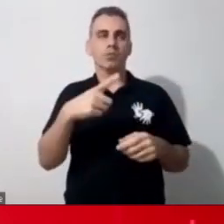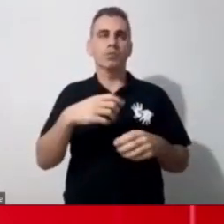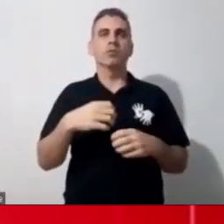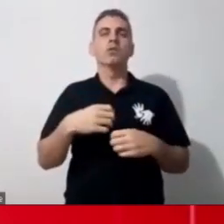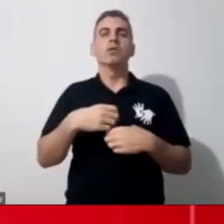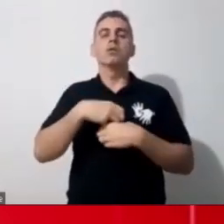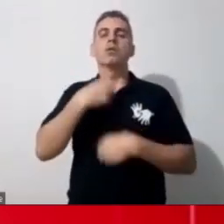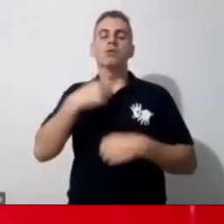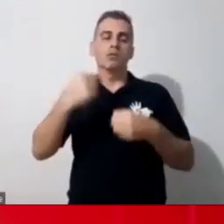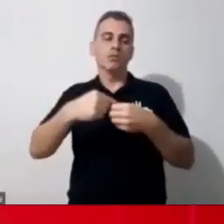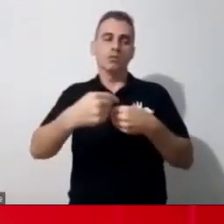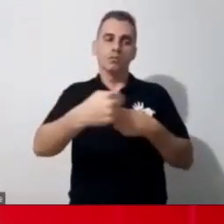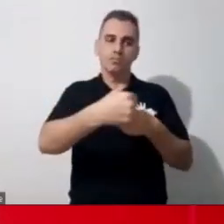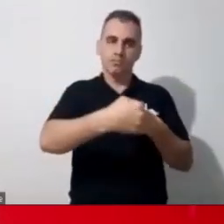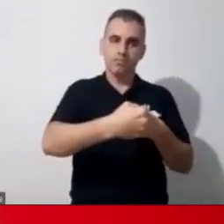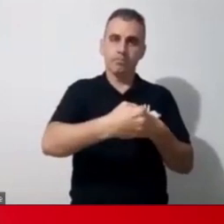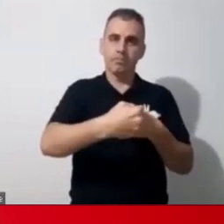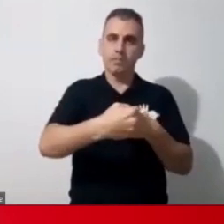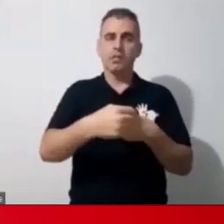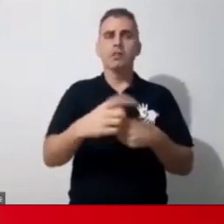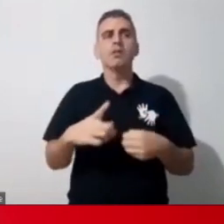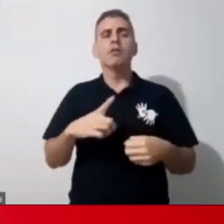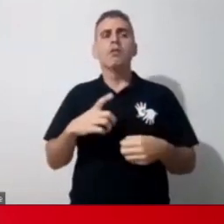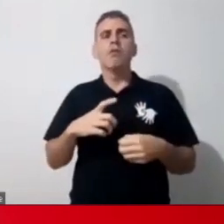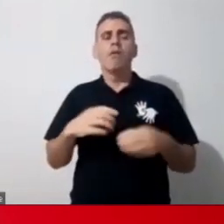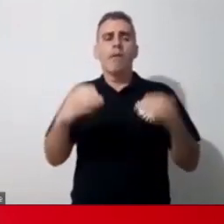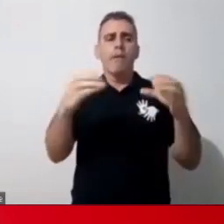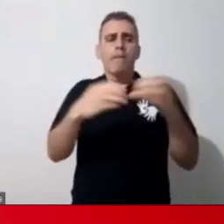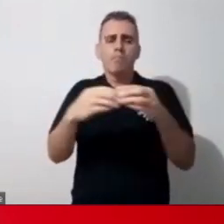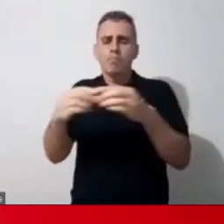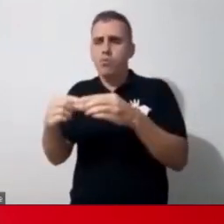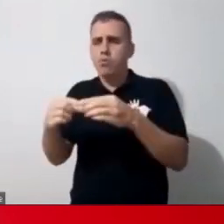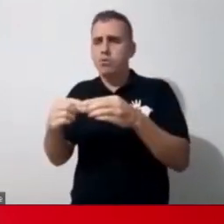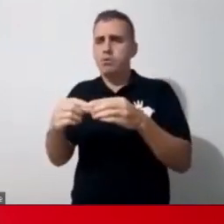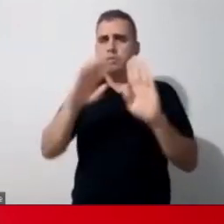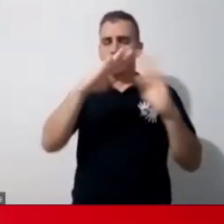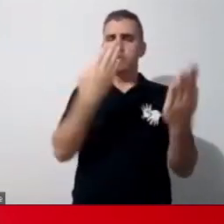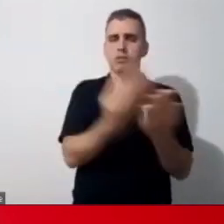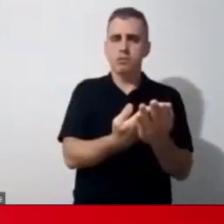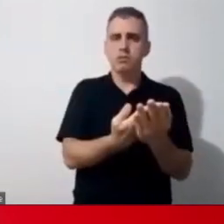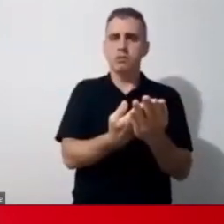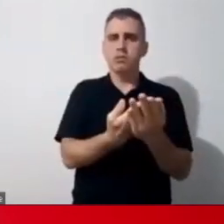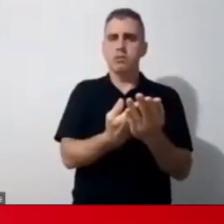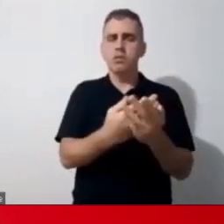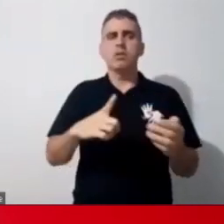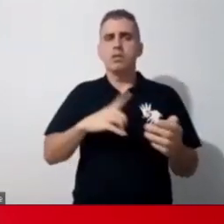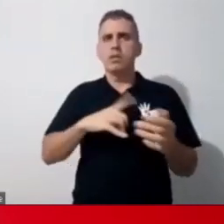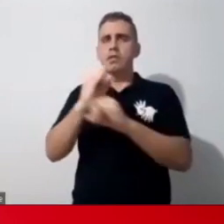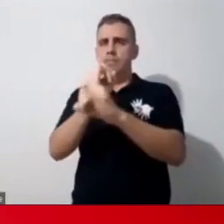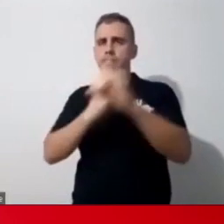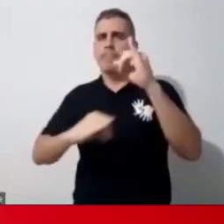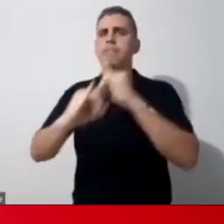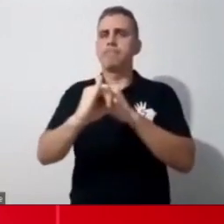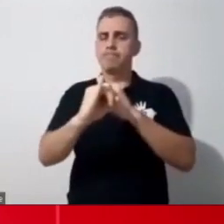vizinhos, não, são poucas as escolas que tem a, dispõe da internet nesse momento de pandemia,